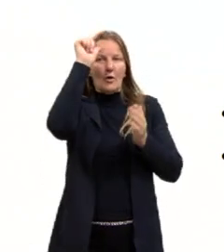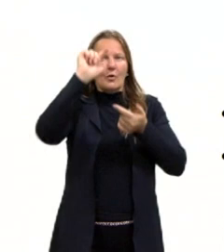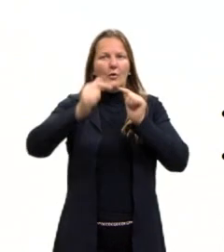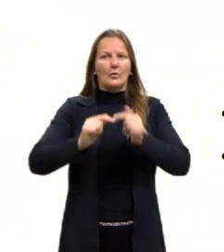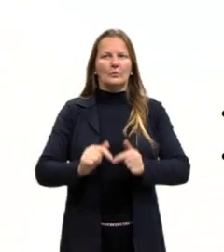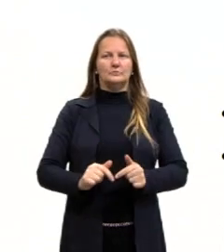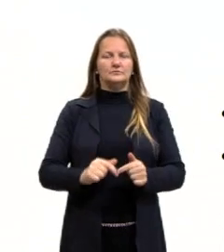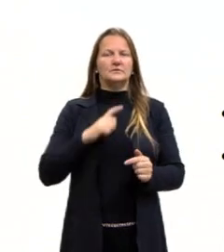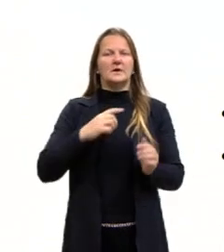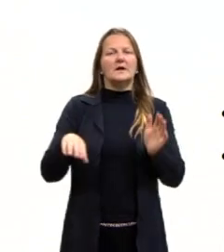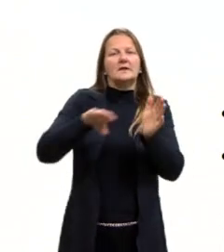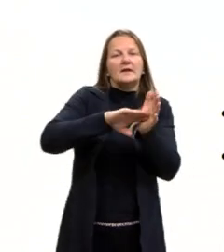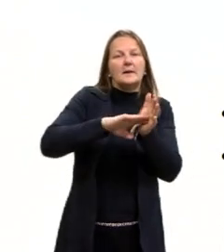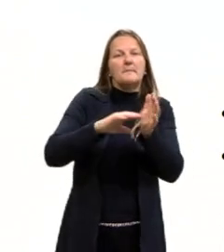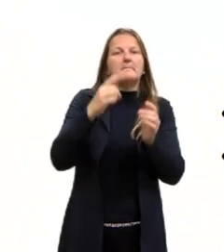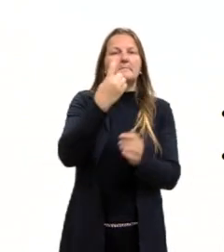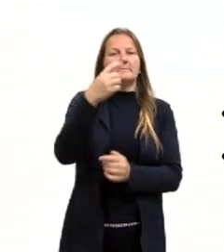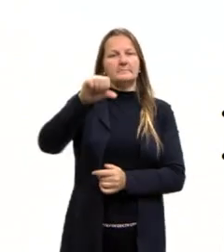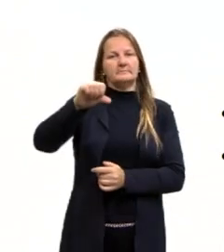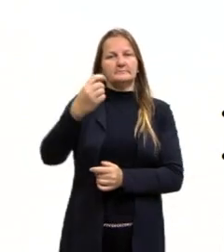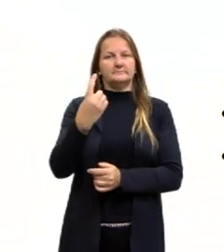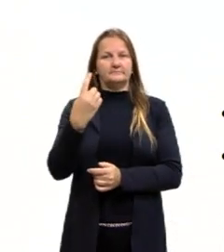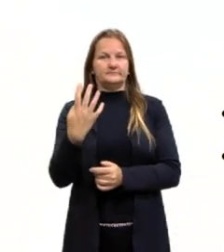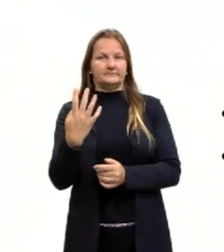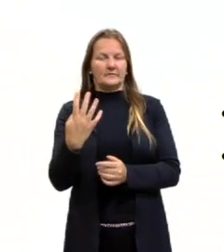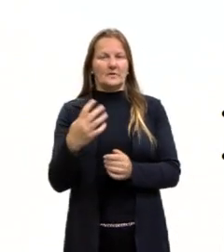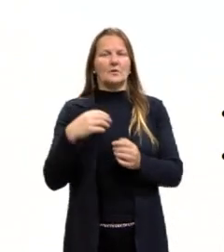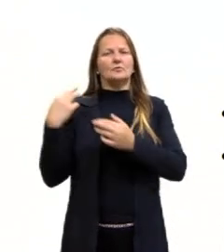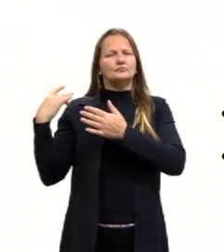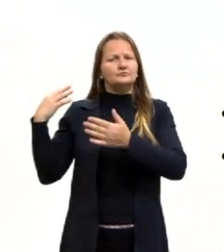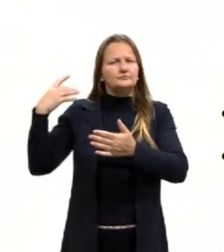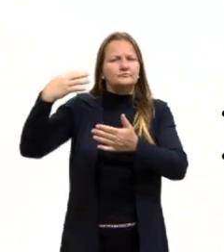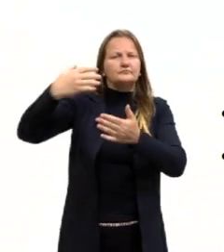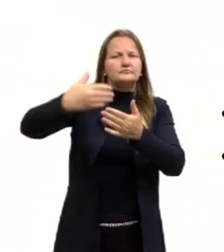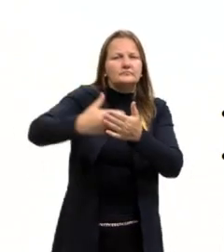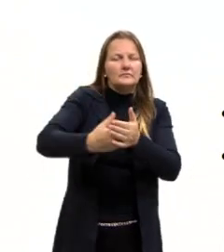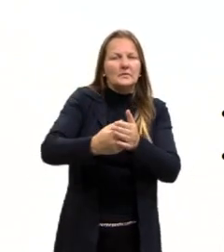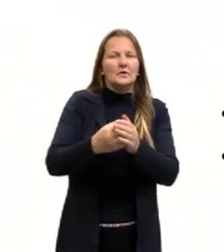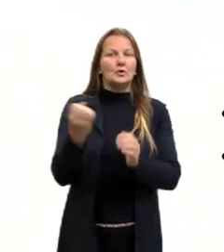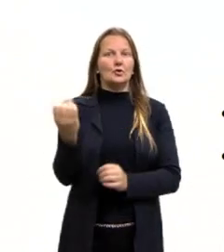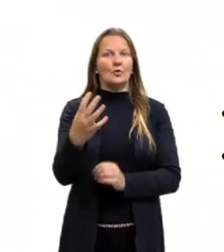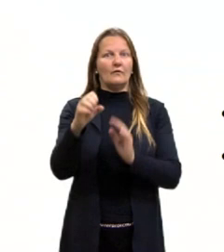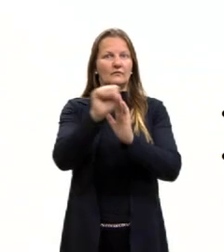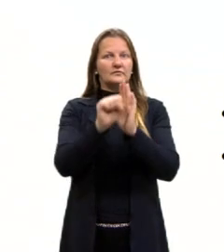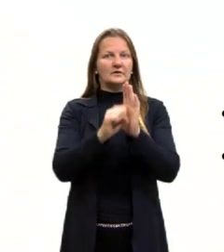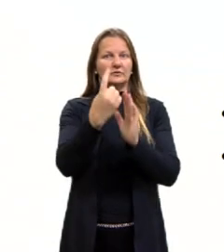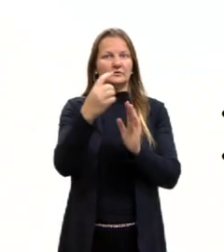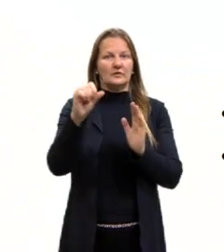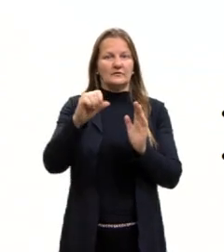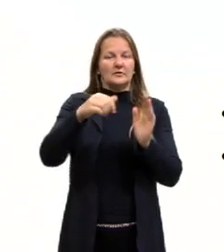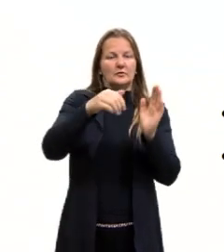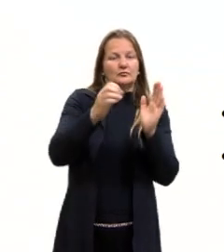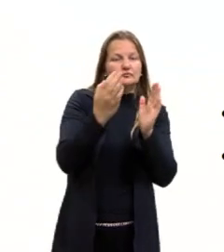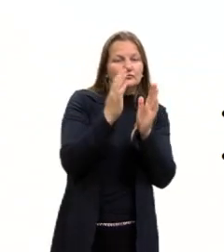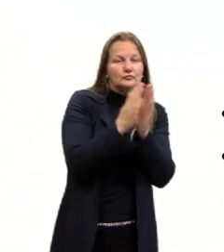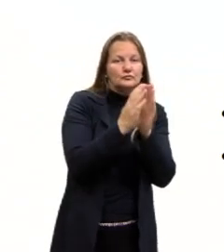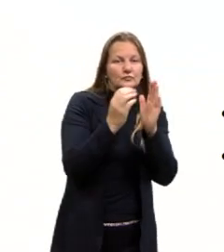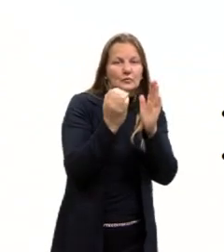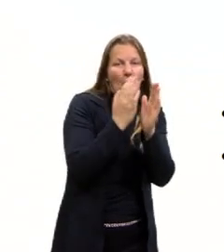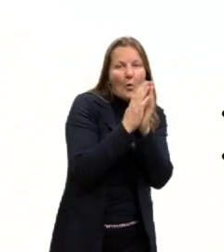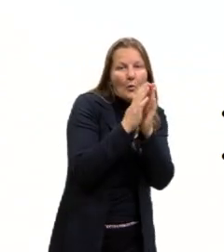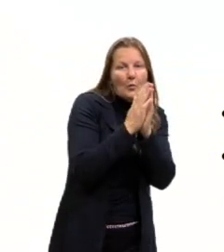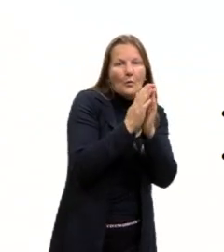1914. Então, ele vai defender um longo século XIX, de 1789, da Revolução Francesa,